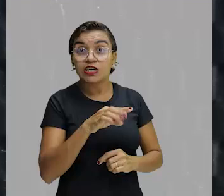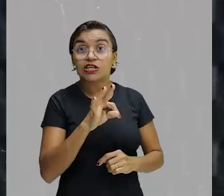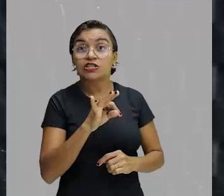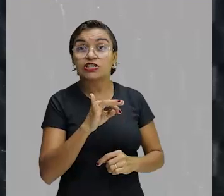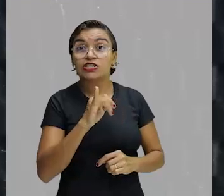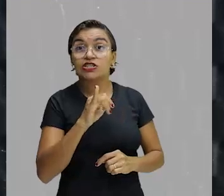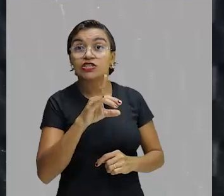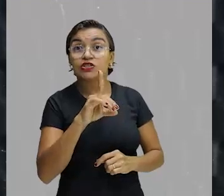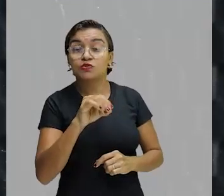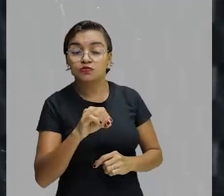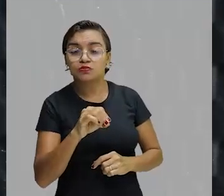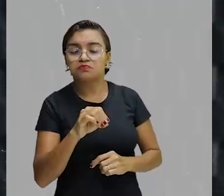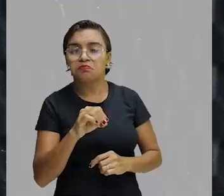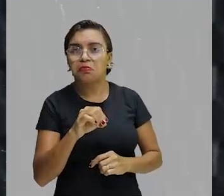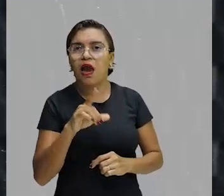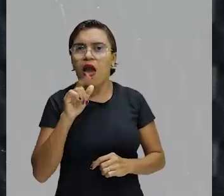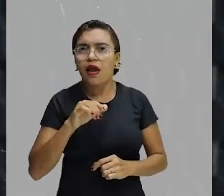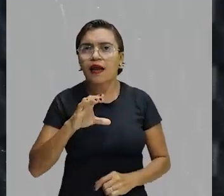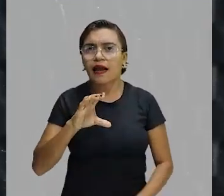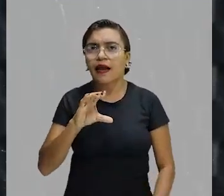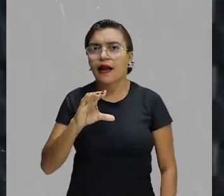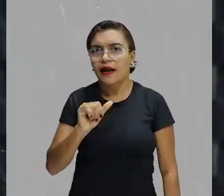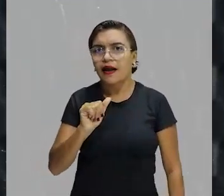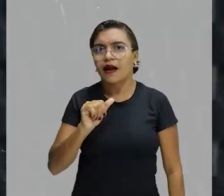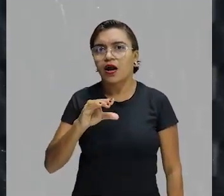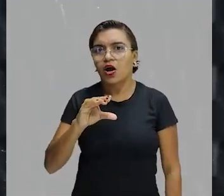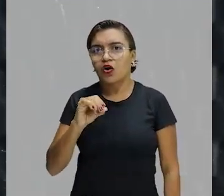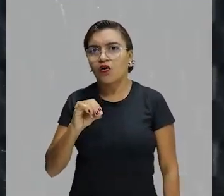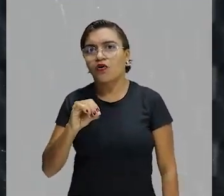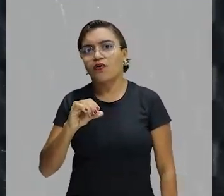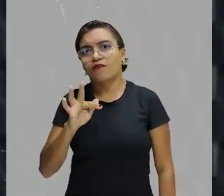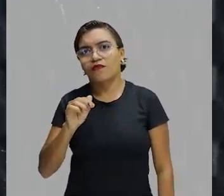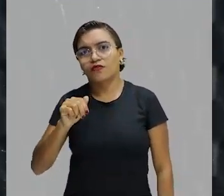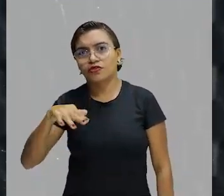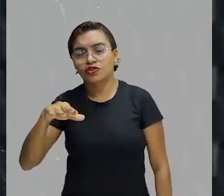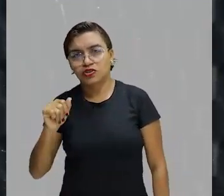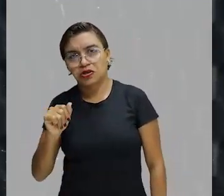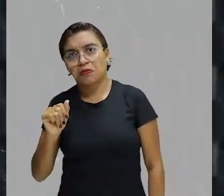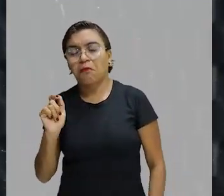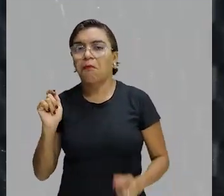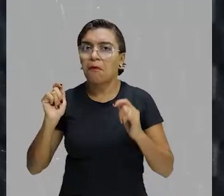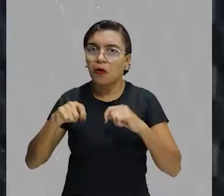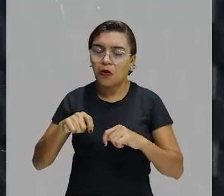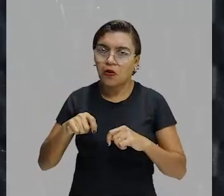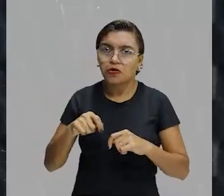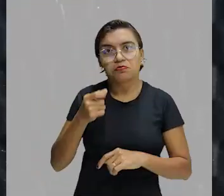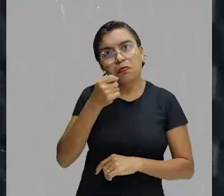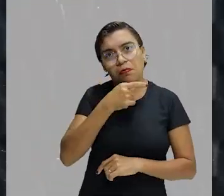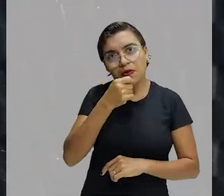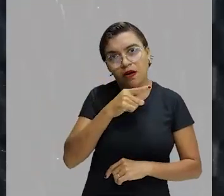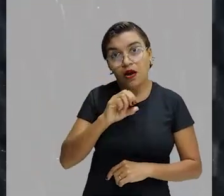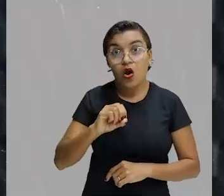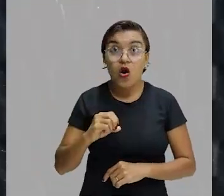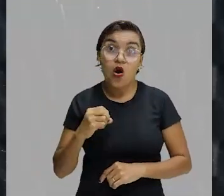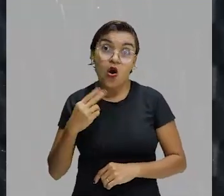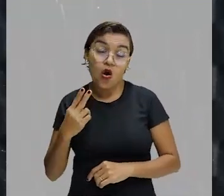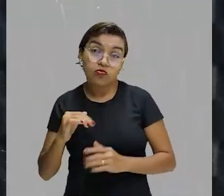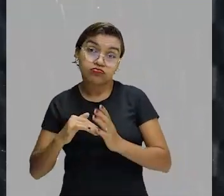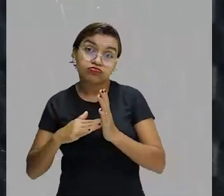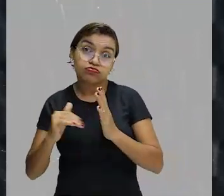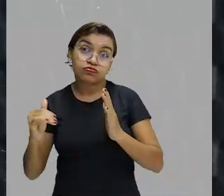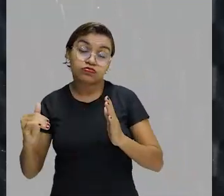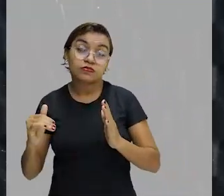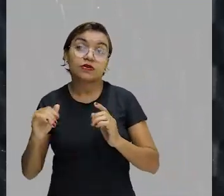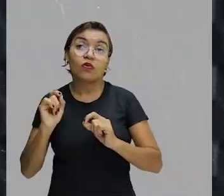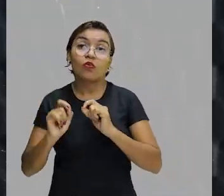cacofonia. Então, essa cacofonia pode ser proposital, para causar humor, ou ela pode ser um recurso estilístico que